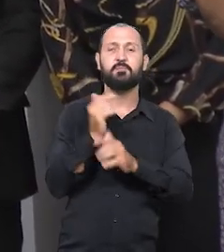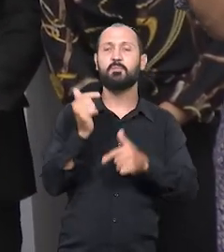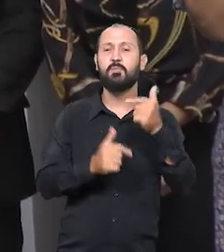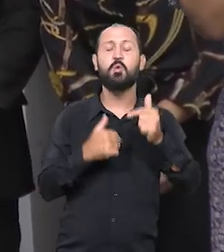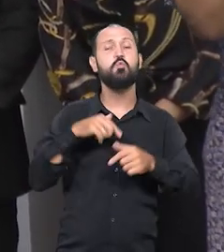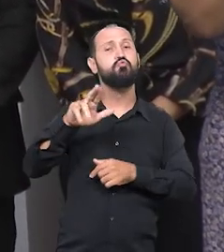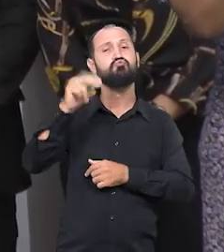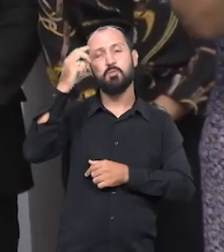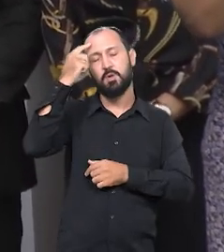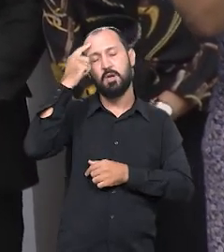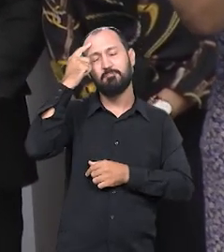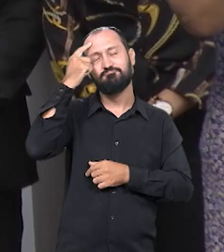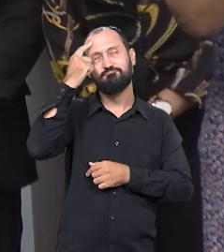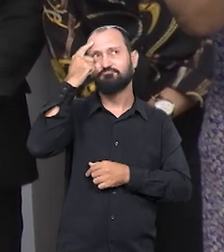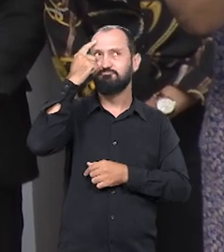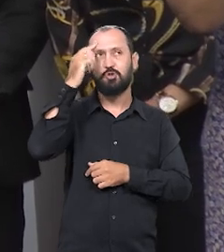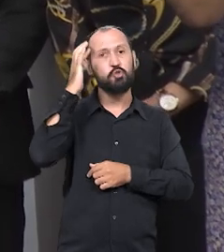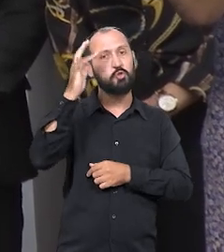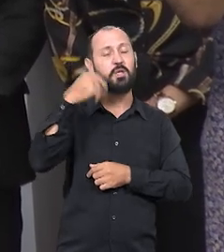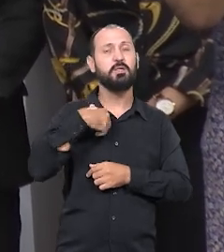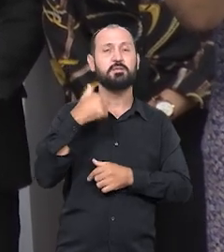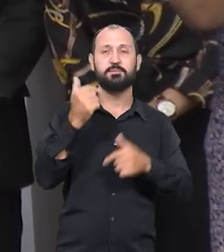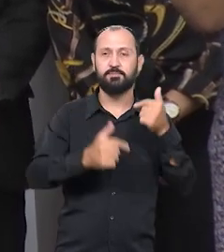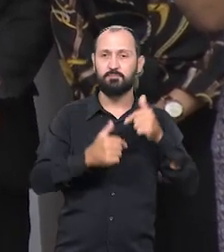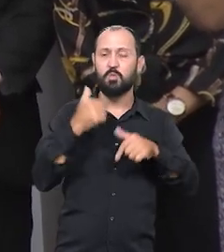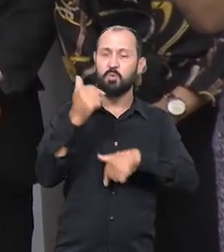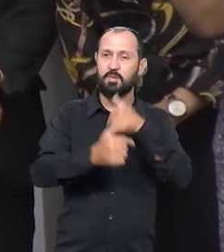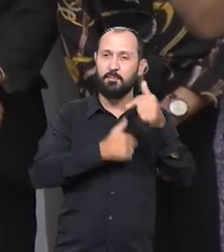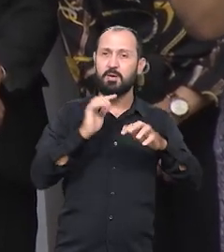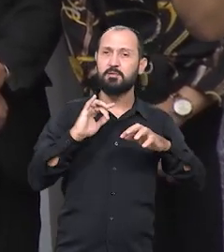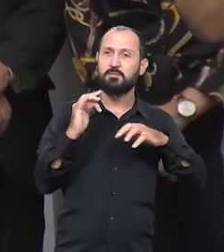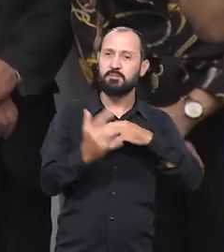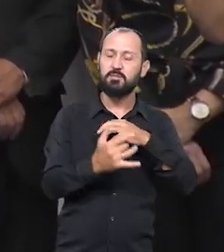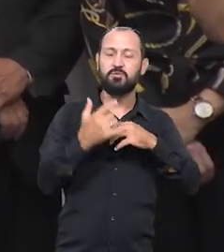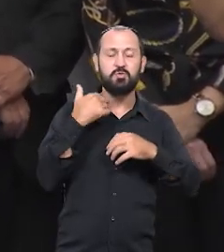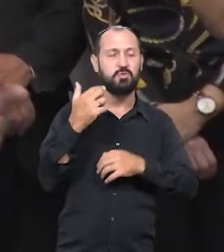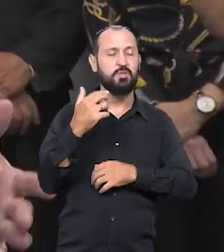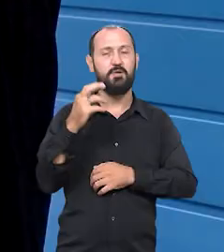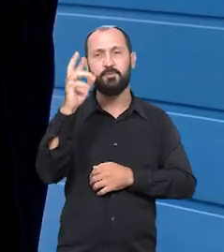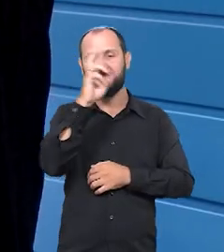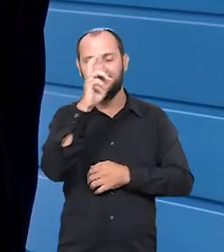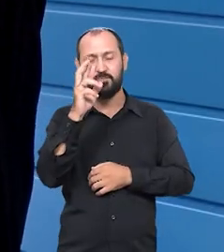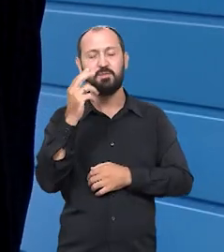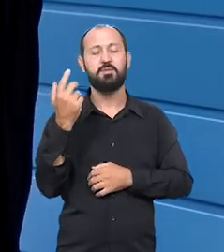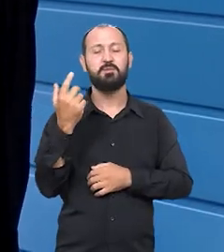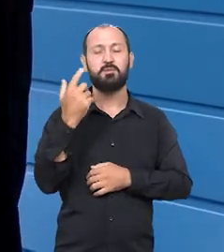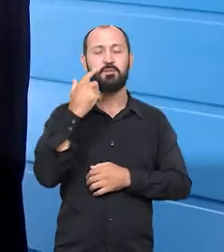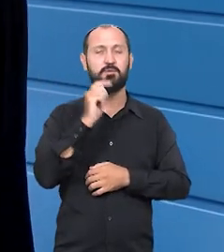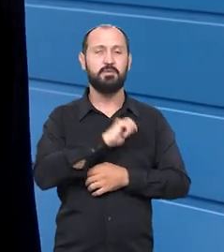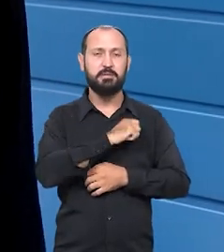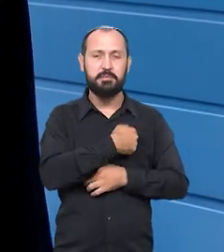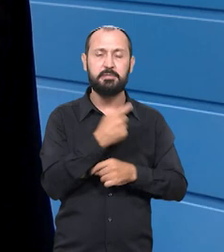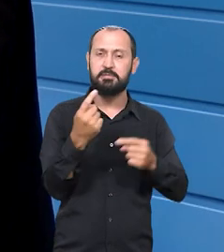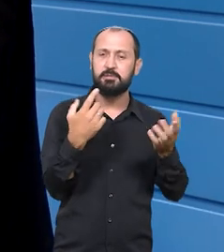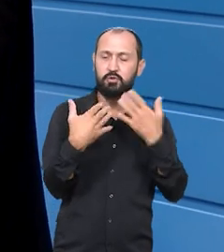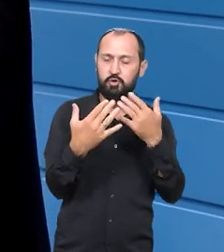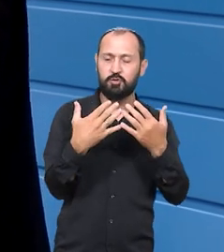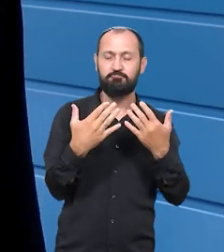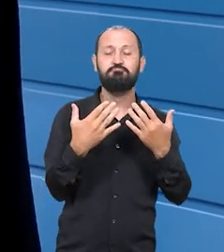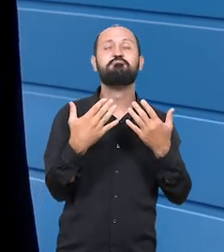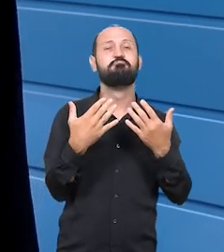sonhei em ser político. O meu trabalho nas redes sociais de fiscalização, de debate, de discussões,